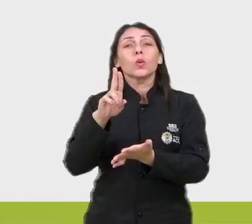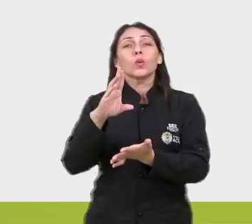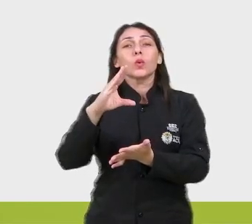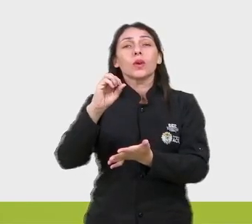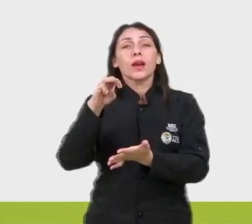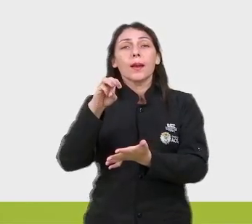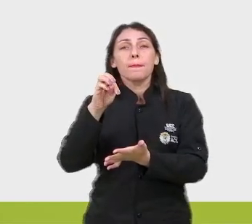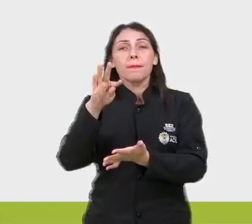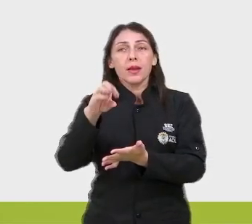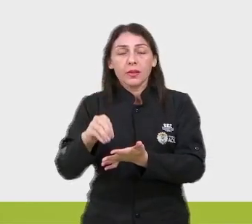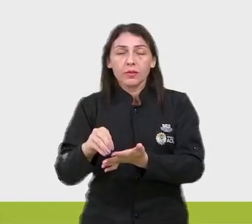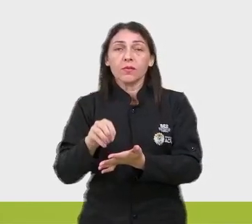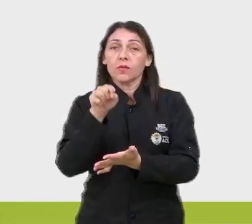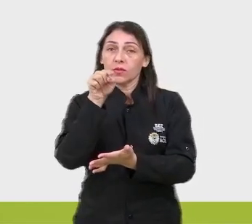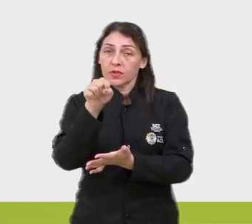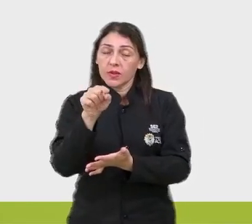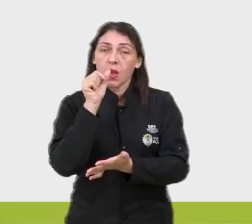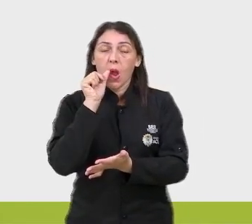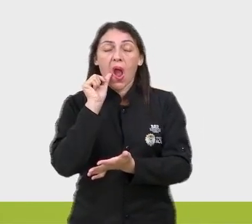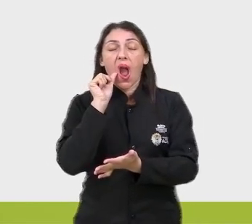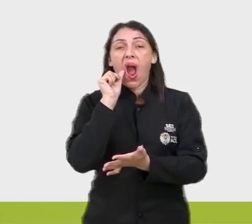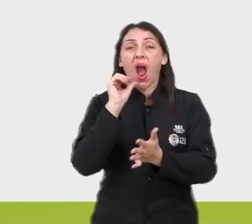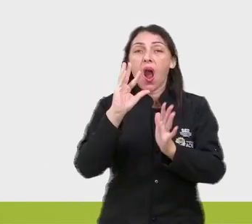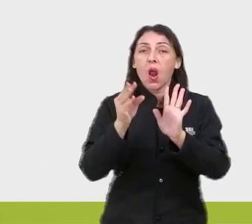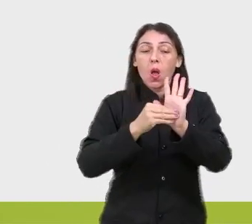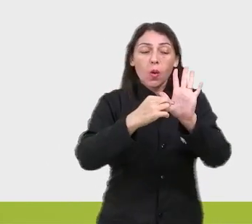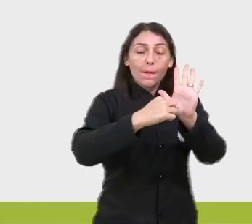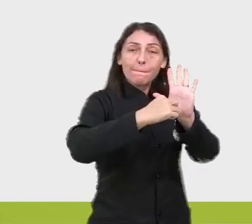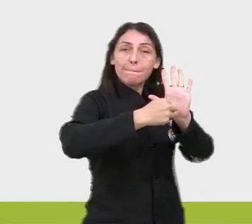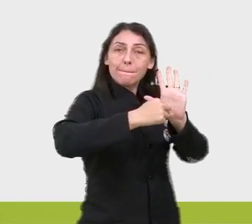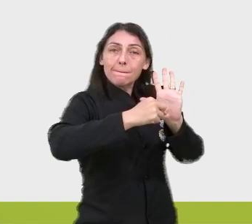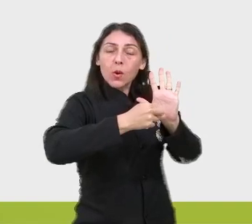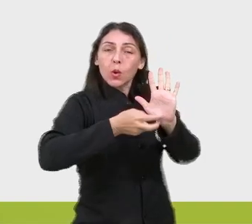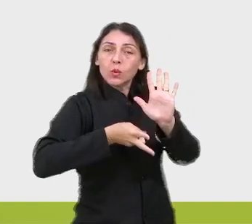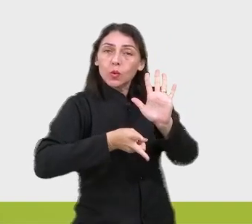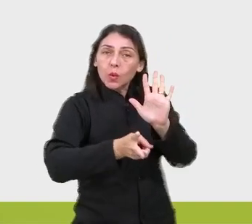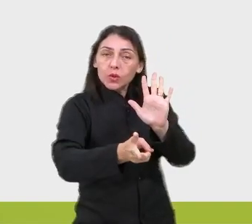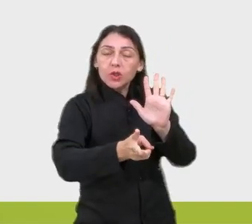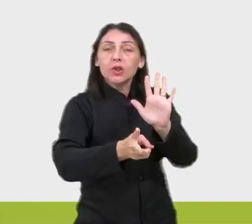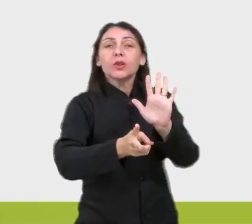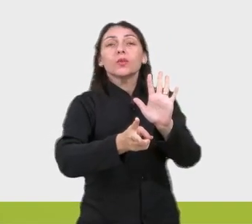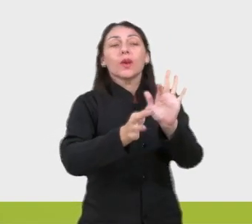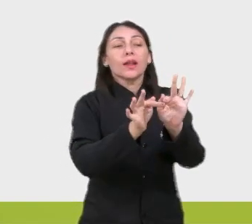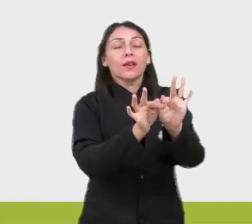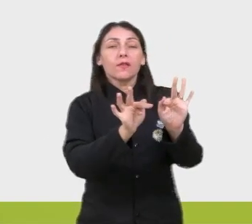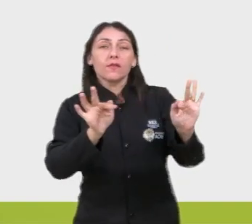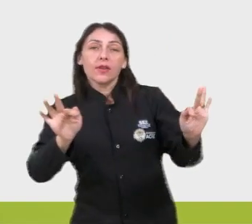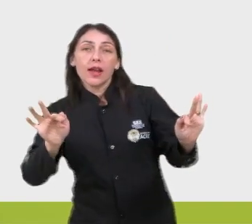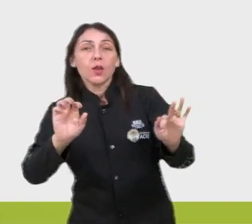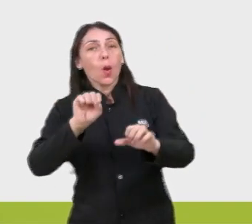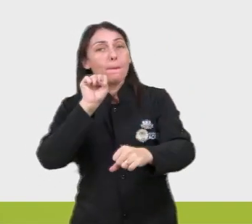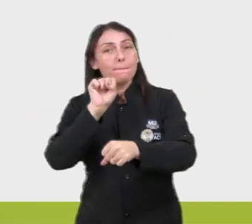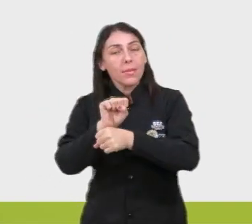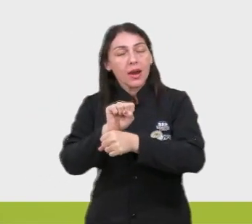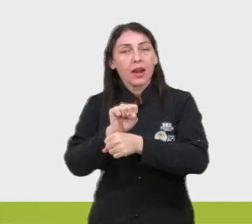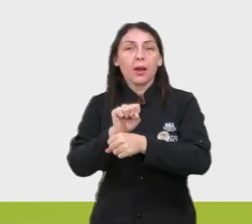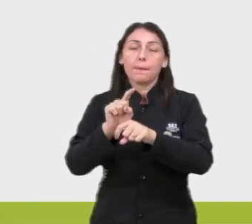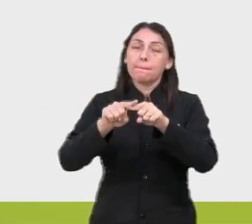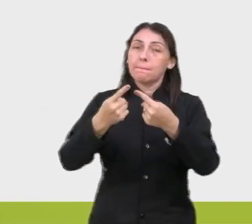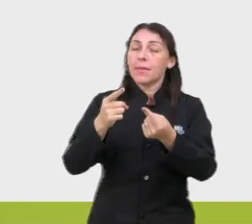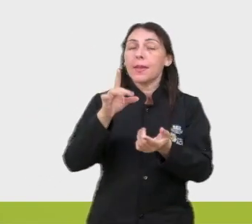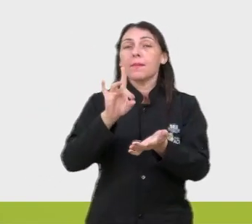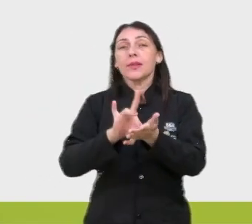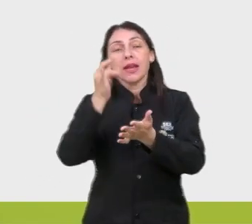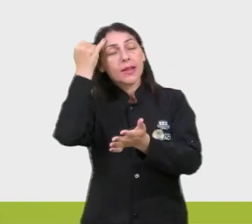truncamento é quando você coloca um ponto continuando, ou até mesmo um ponto parágrafo, quando, na verdade,